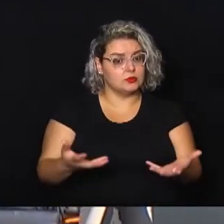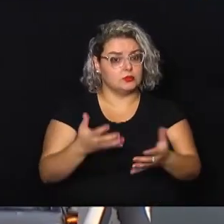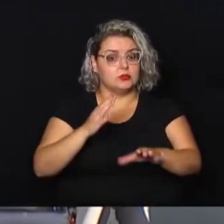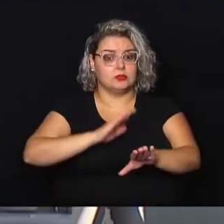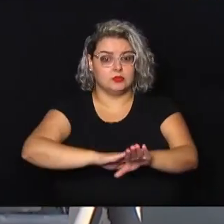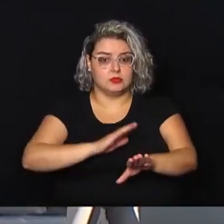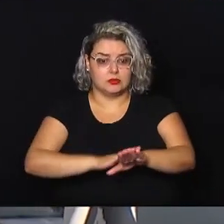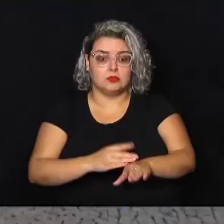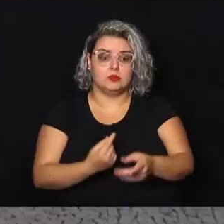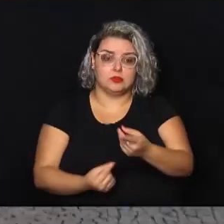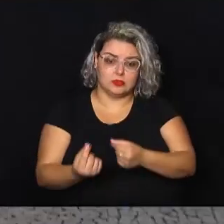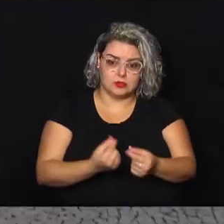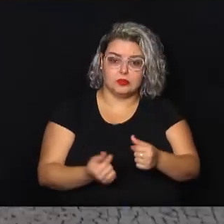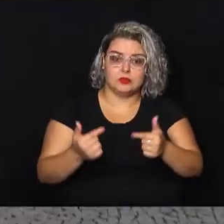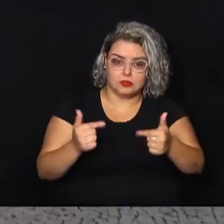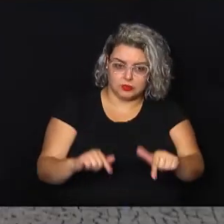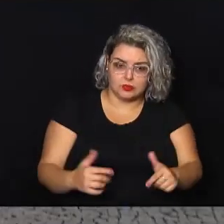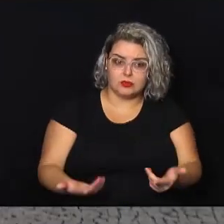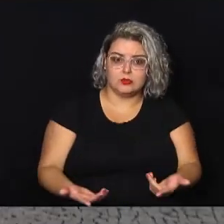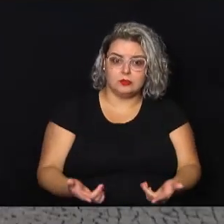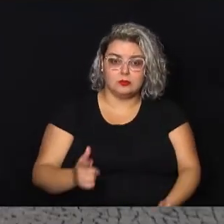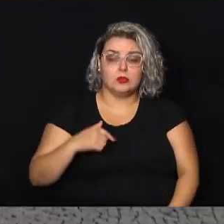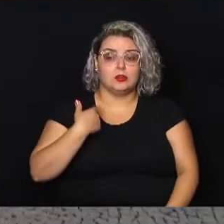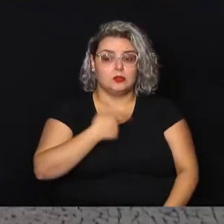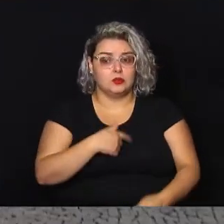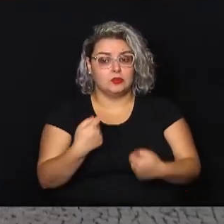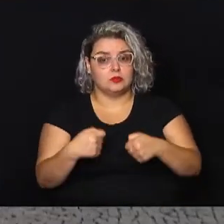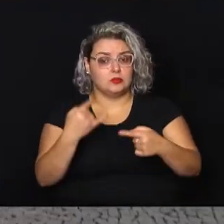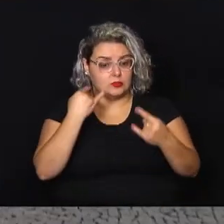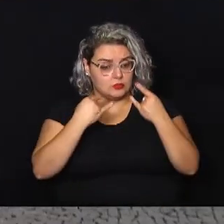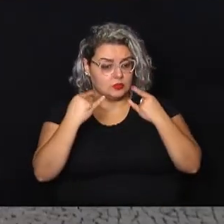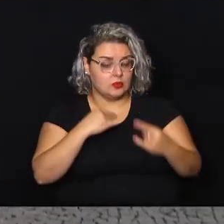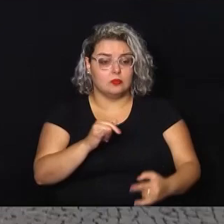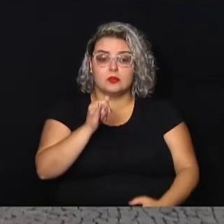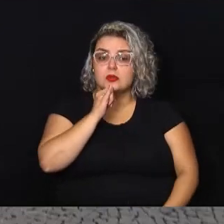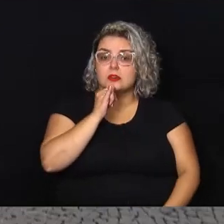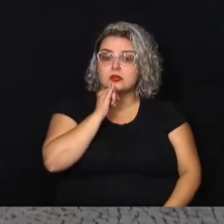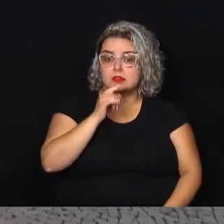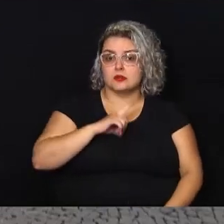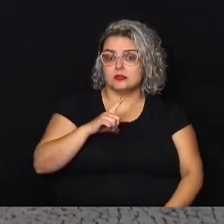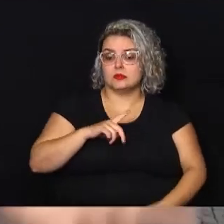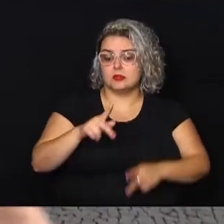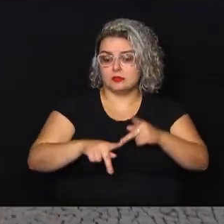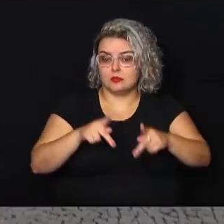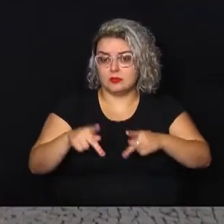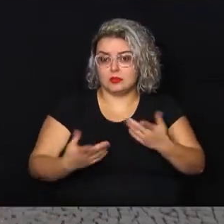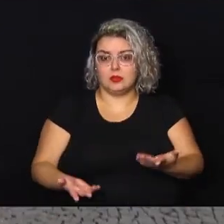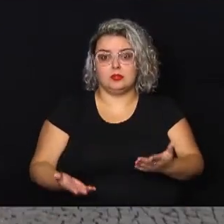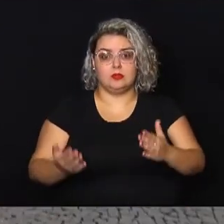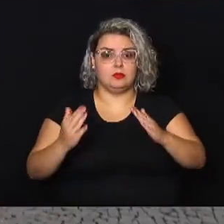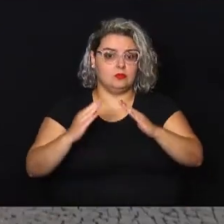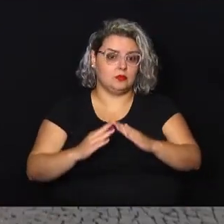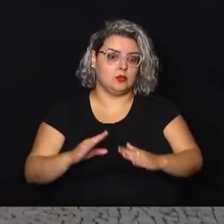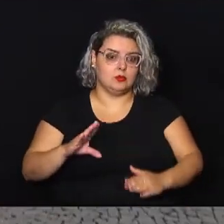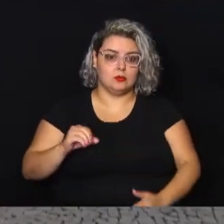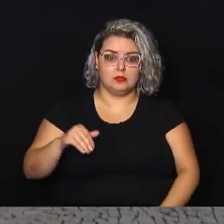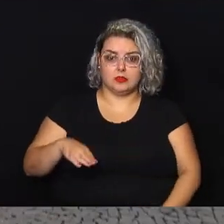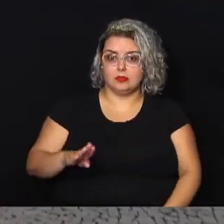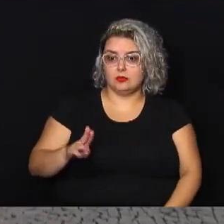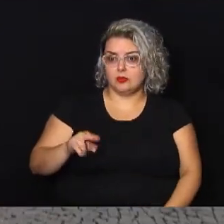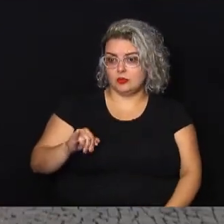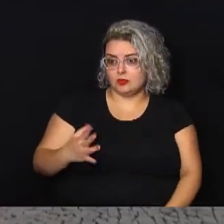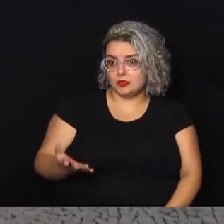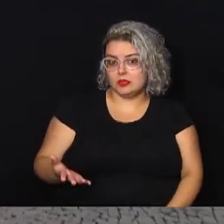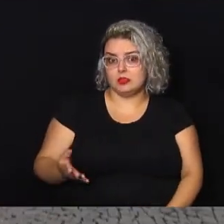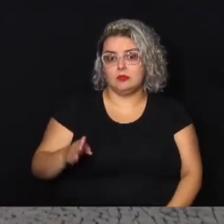econômica local. A gente precisa atrair, por exemplo, tem uma população que mora no Cambuí, no Botafogo Guanabara, que ela está